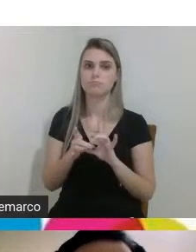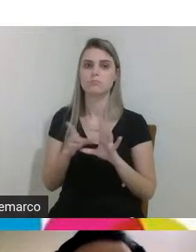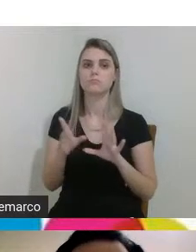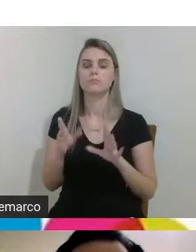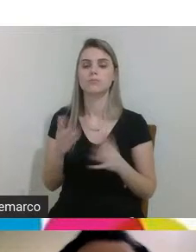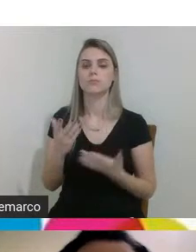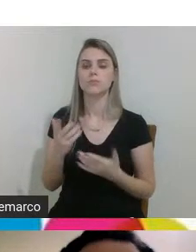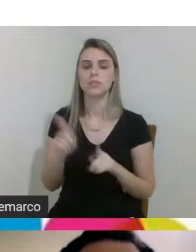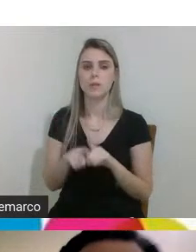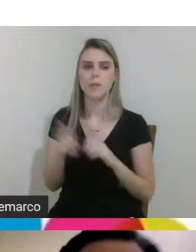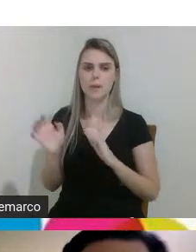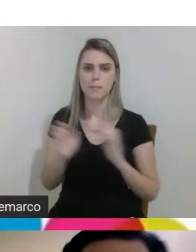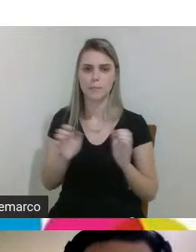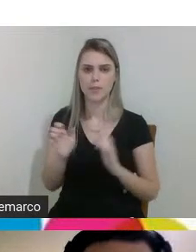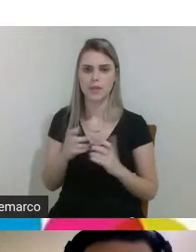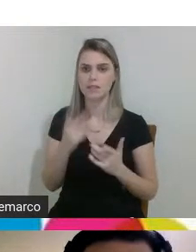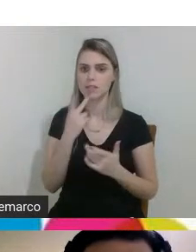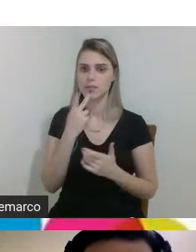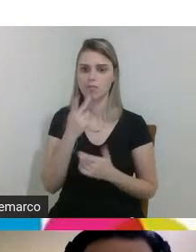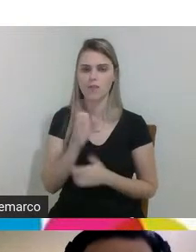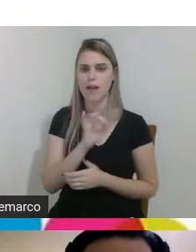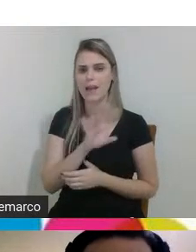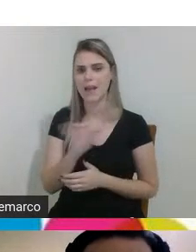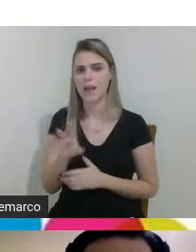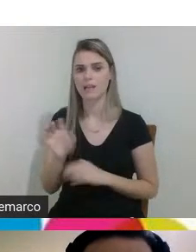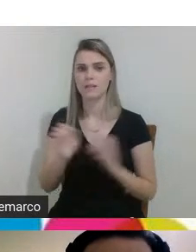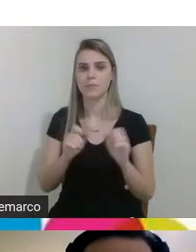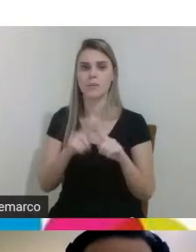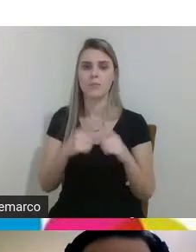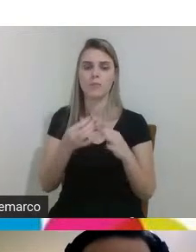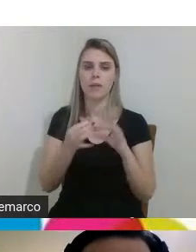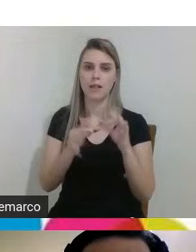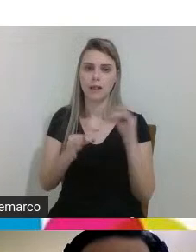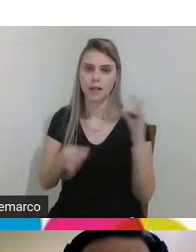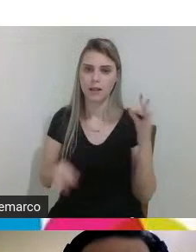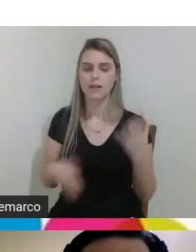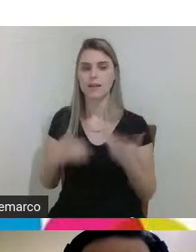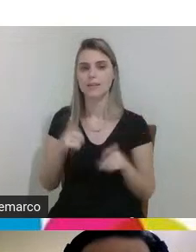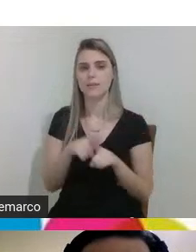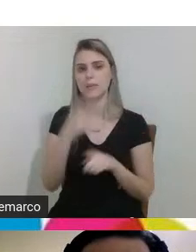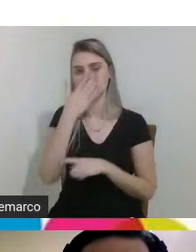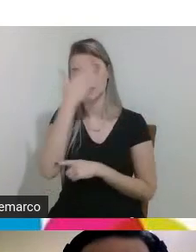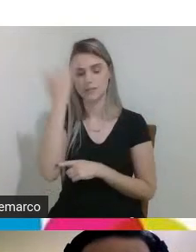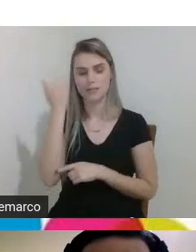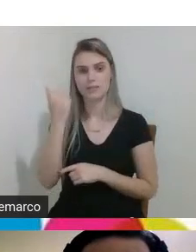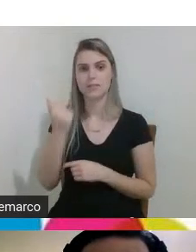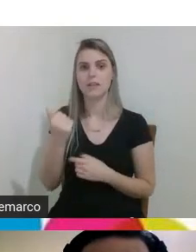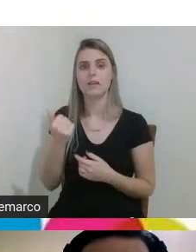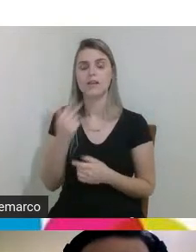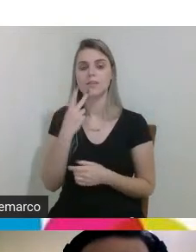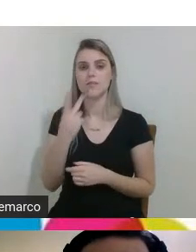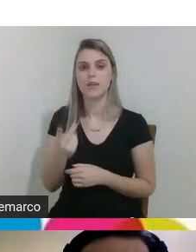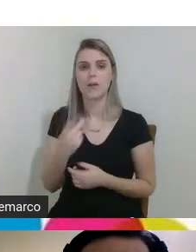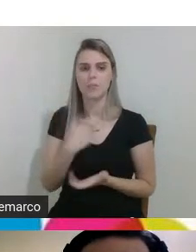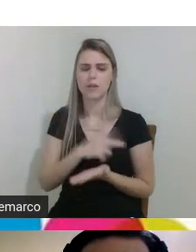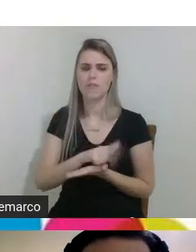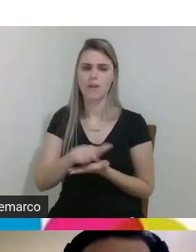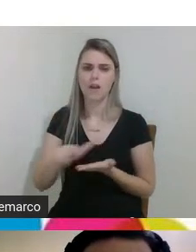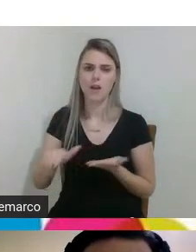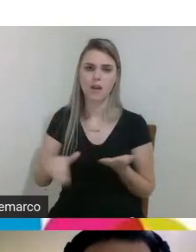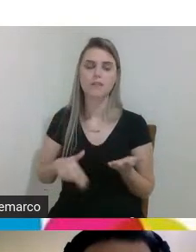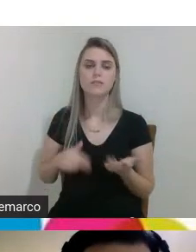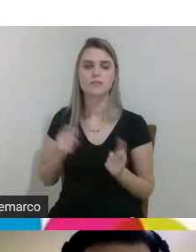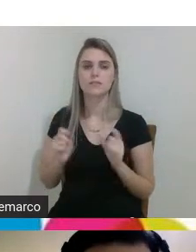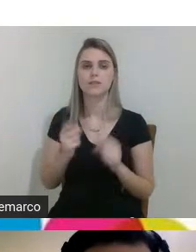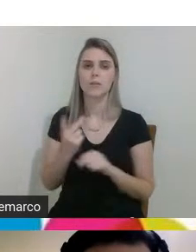as empresas também não vou elencar uma uma aqui para para não correr o risco de esquecer que são várias que tem nos